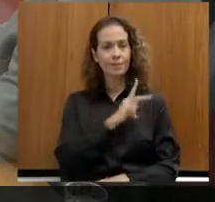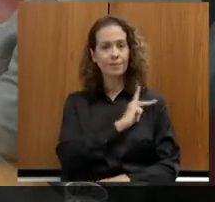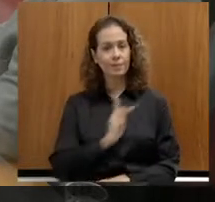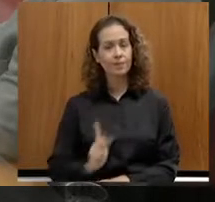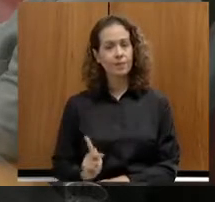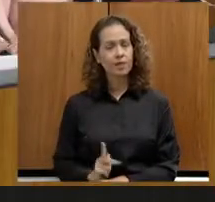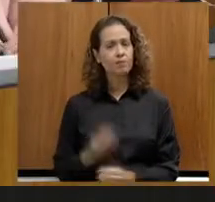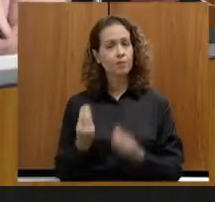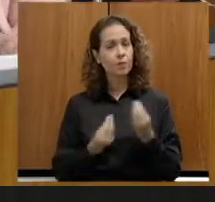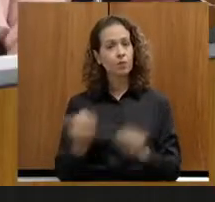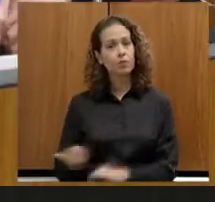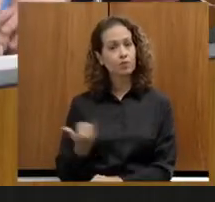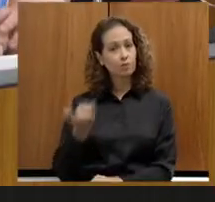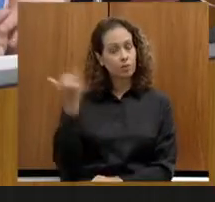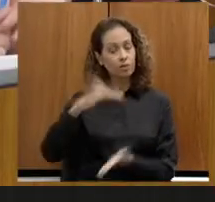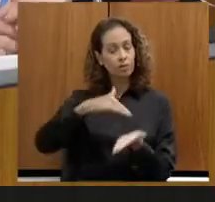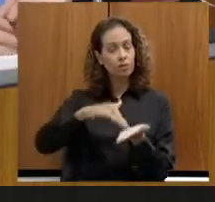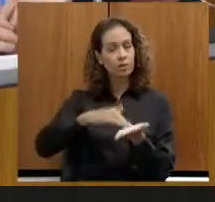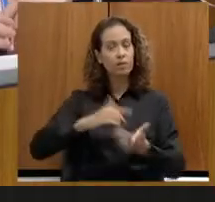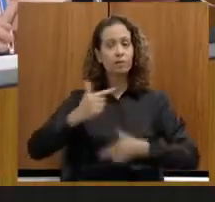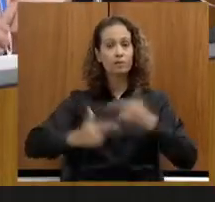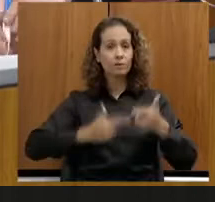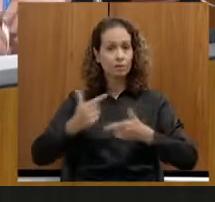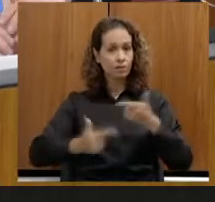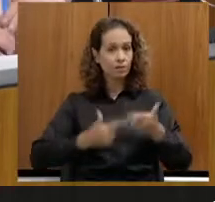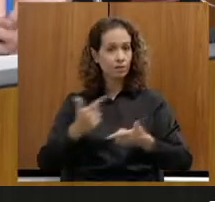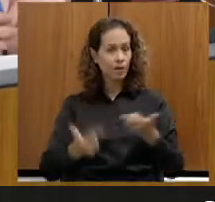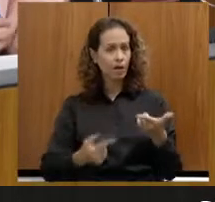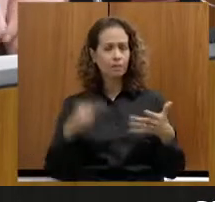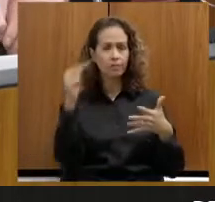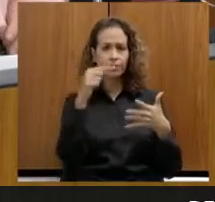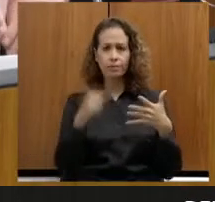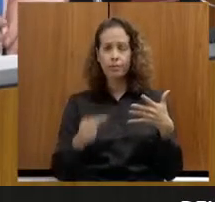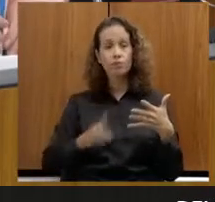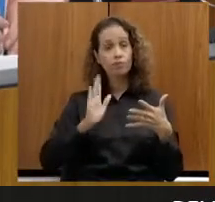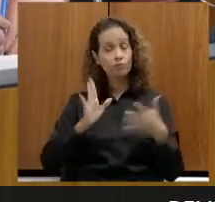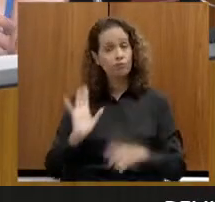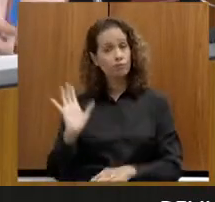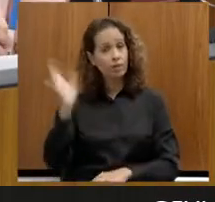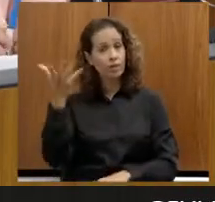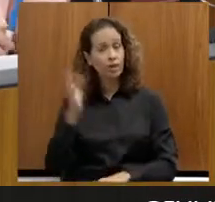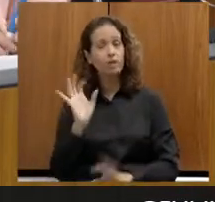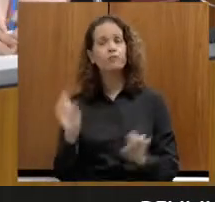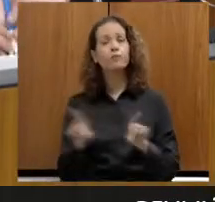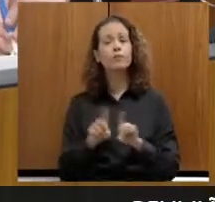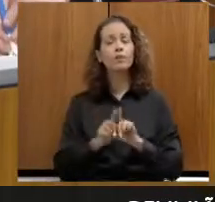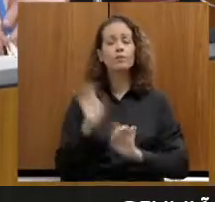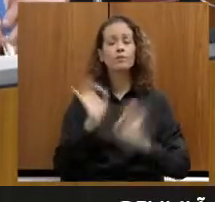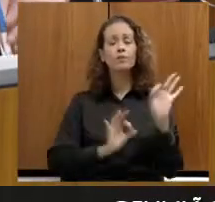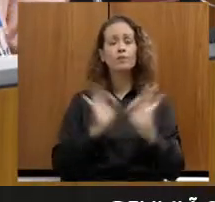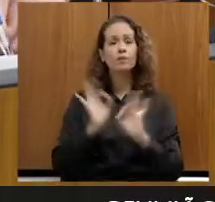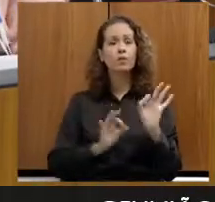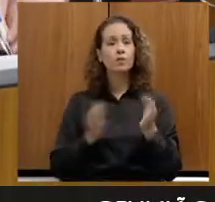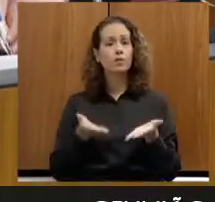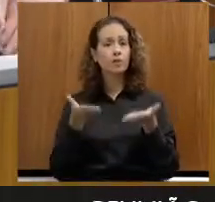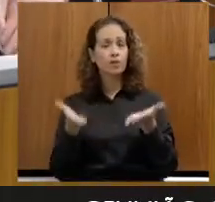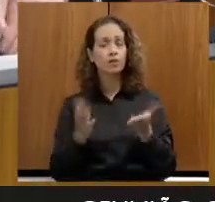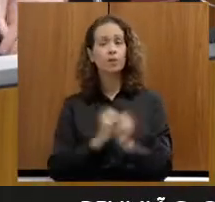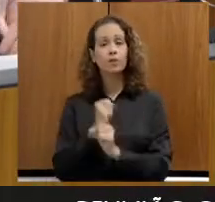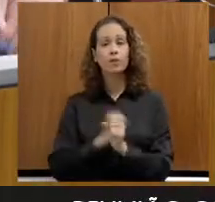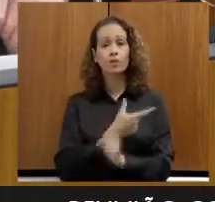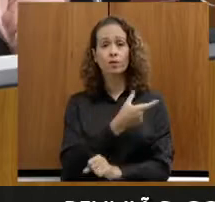da importância da secretaria, do trabalho, que as coisas estão acontecendo, o planejamento está aí para 2022.